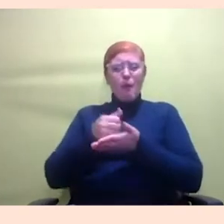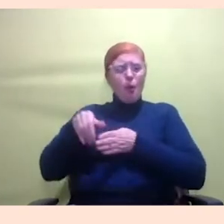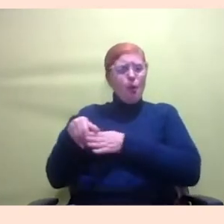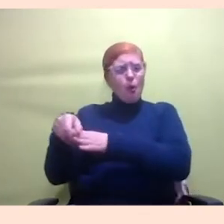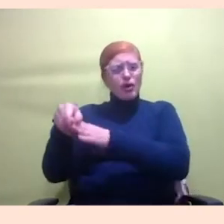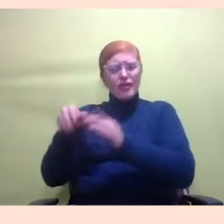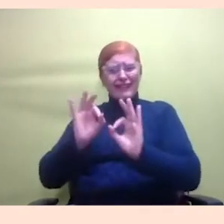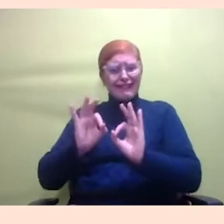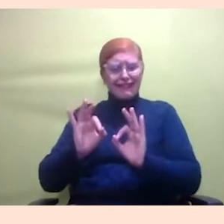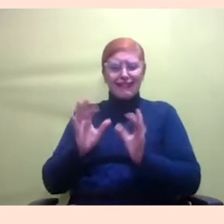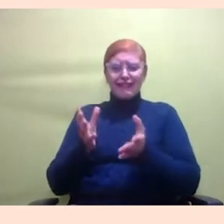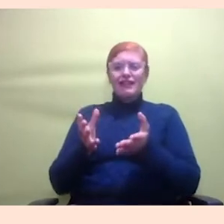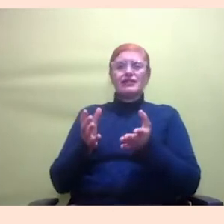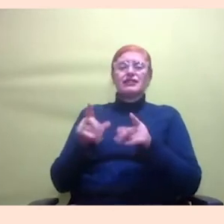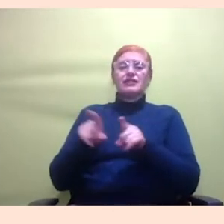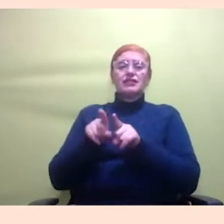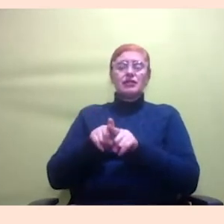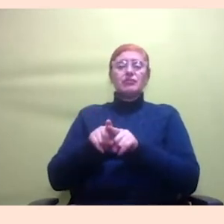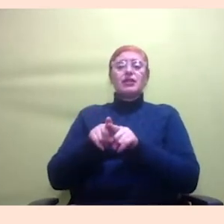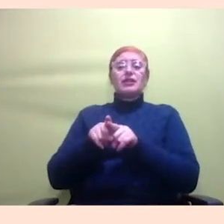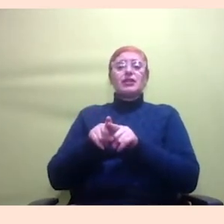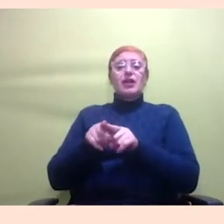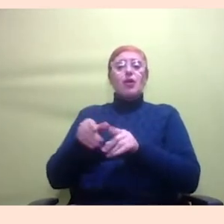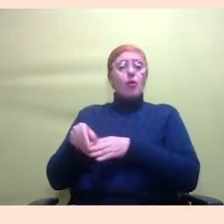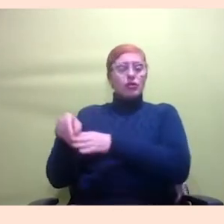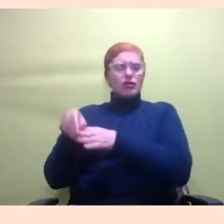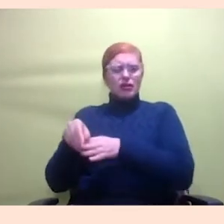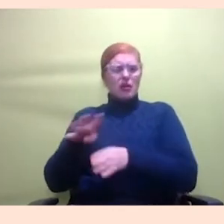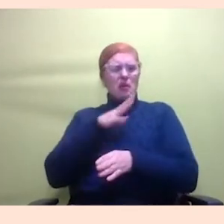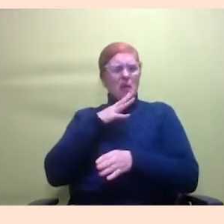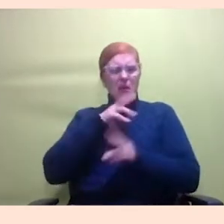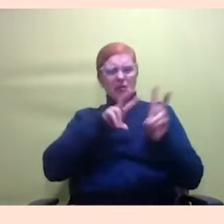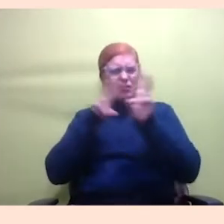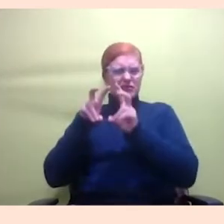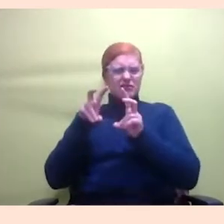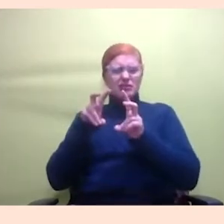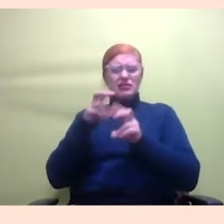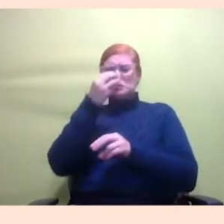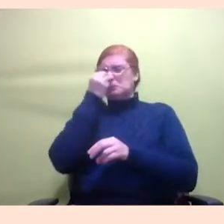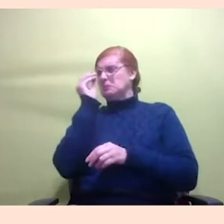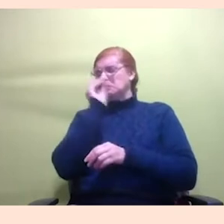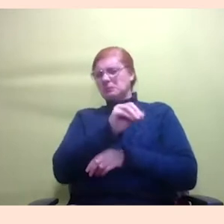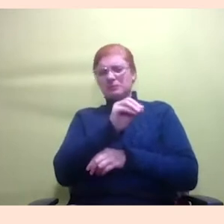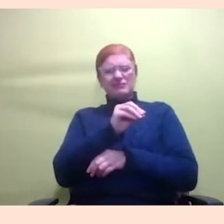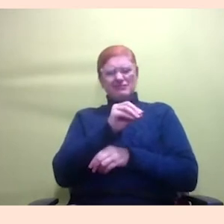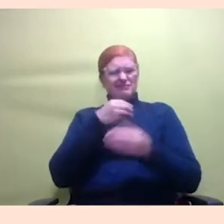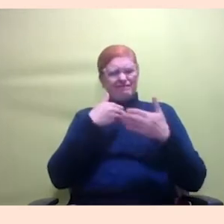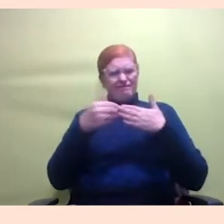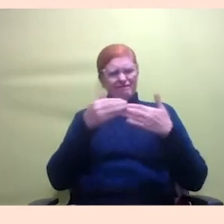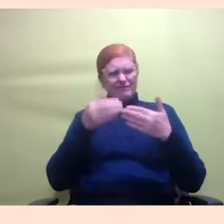a questão do orientador não conhecer a temática mas realmente dele não está nem aí se você vai conseguir continuar ou não priorizar outros